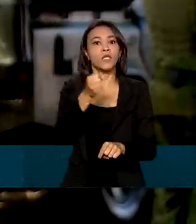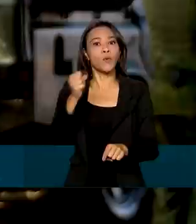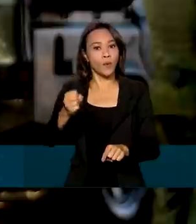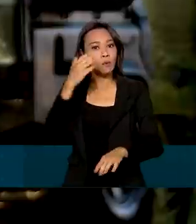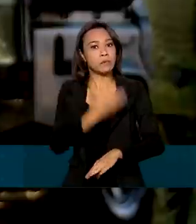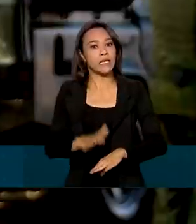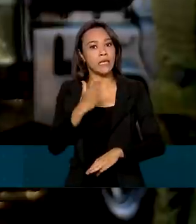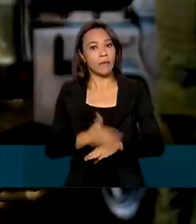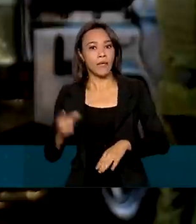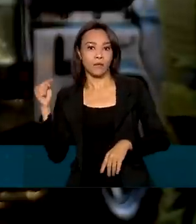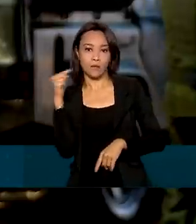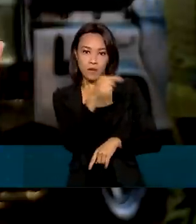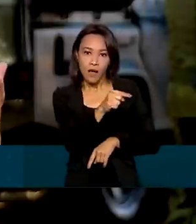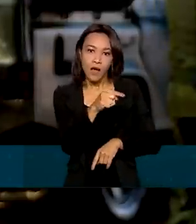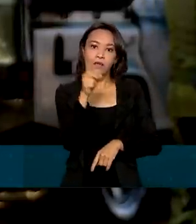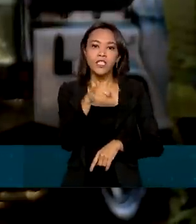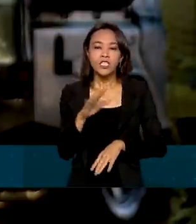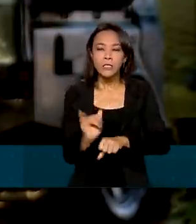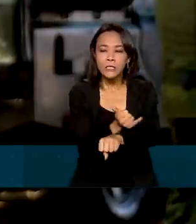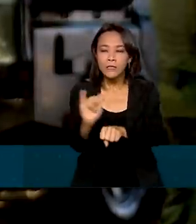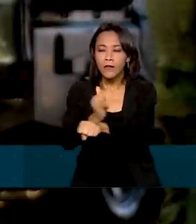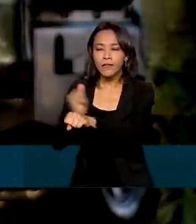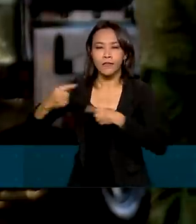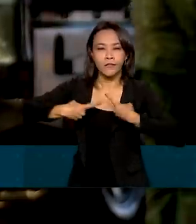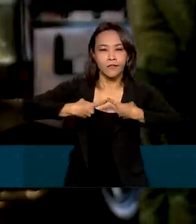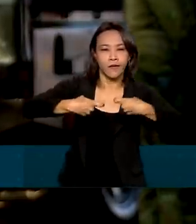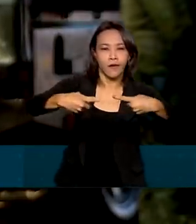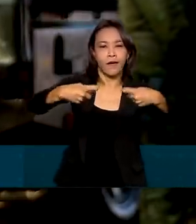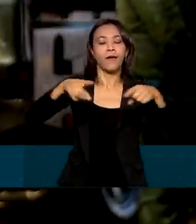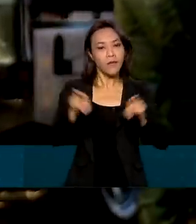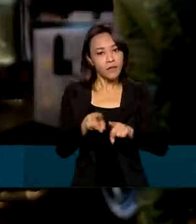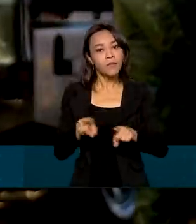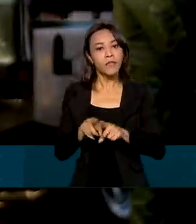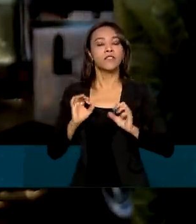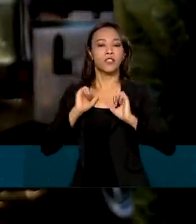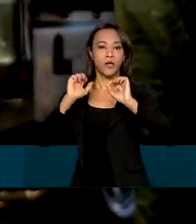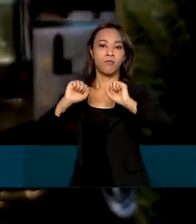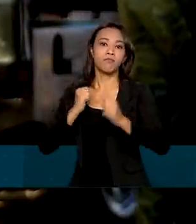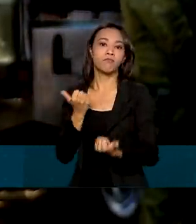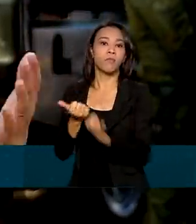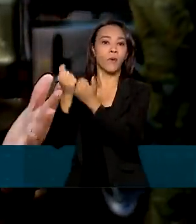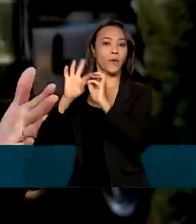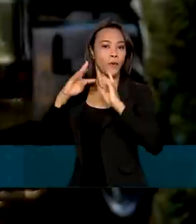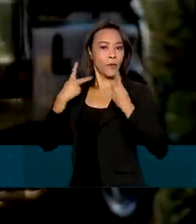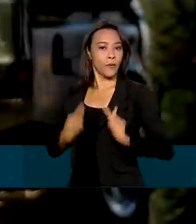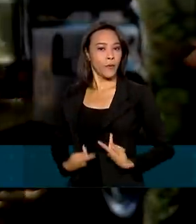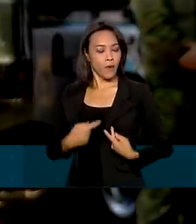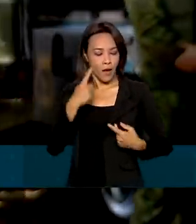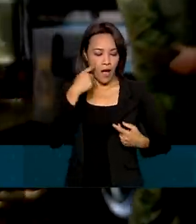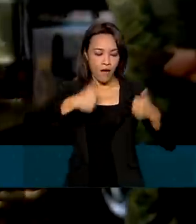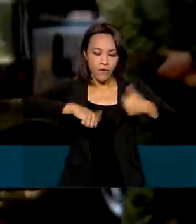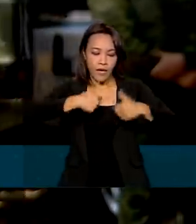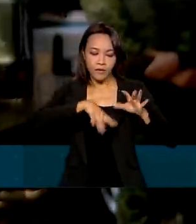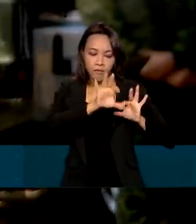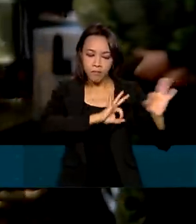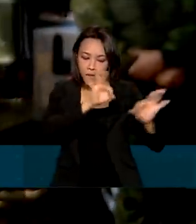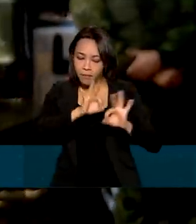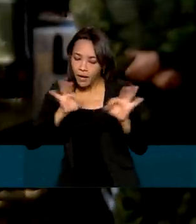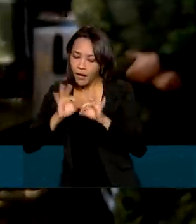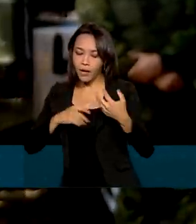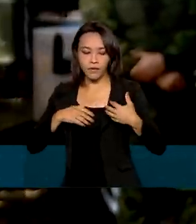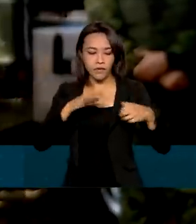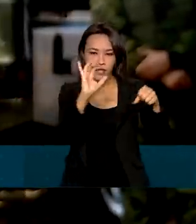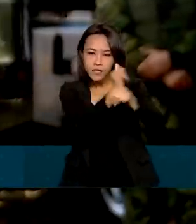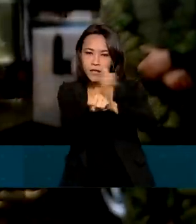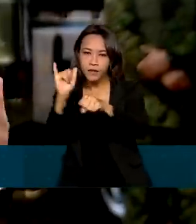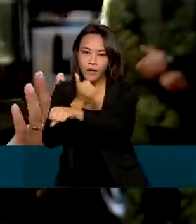Trata-se de um treinamento tático militar e também de ações humanitárias, onde são avaliados o preparo, as estratégias e o manejo